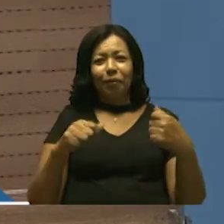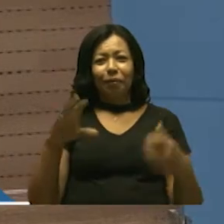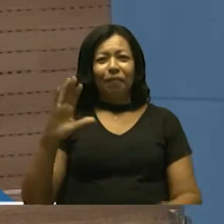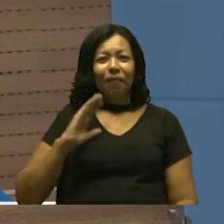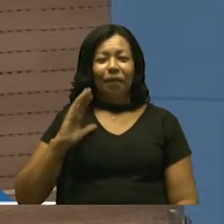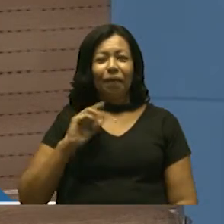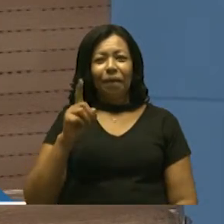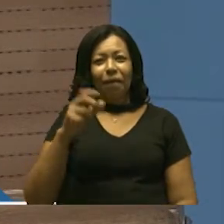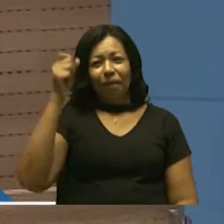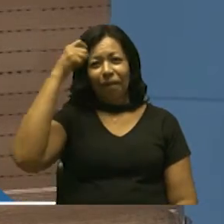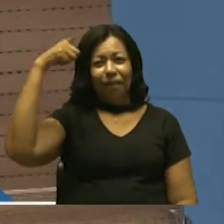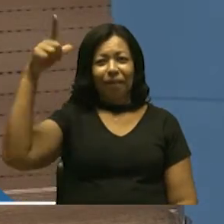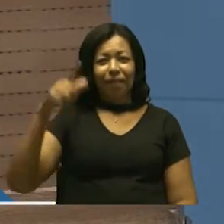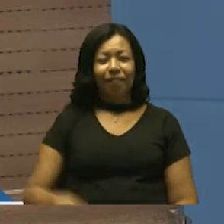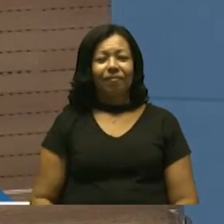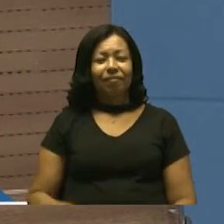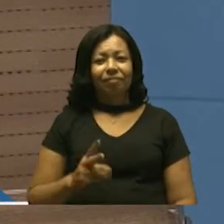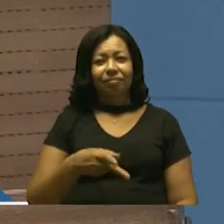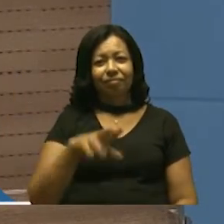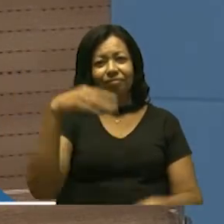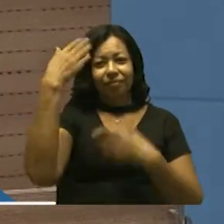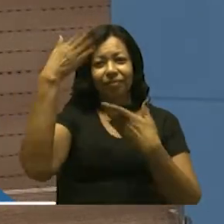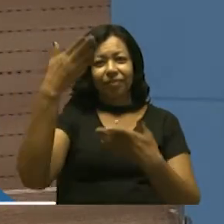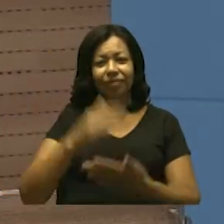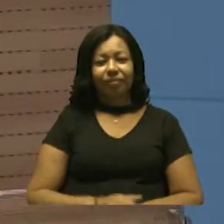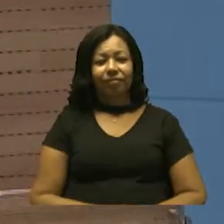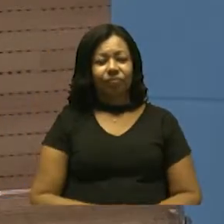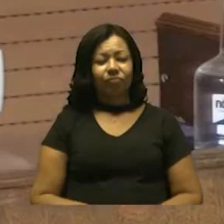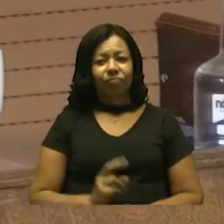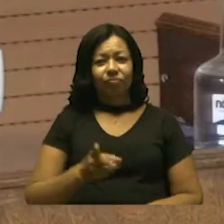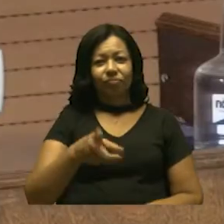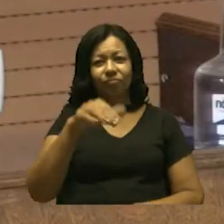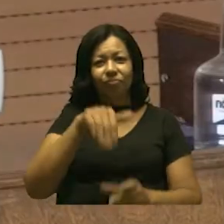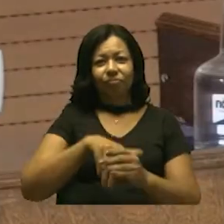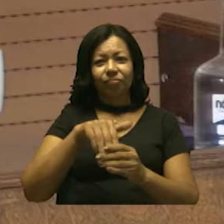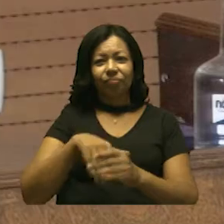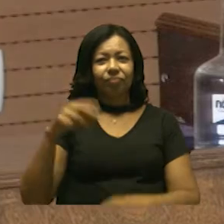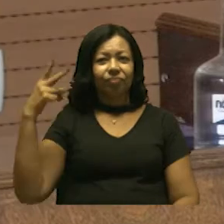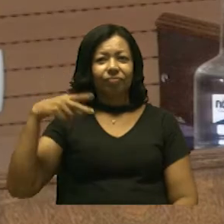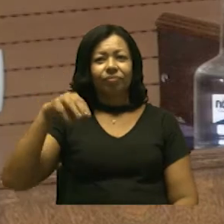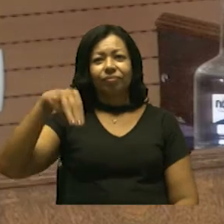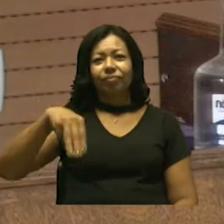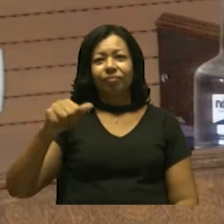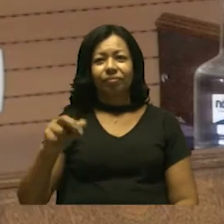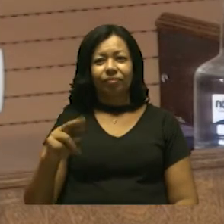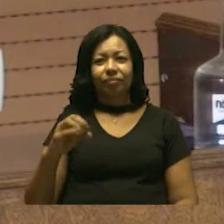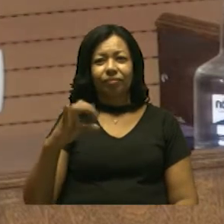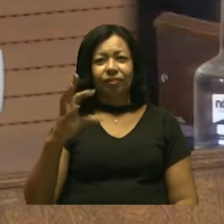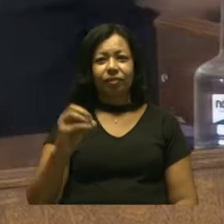Em um momento é só, senhor presidente, muito obrigado. continuo em votação com a palavra do vereador Marcinho.